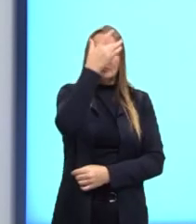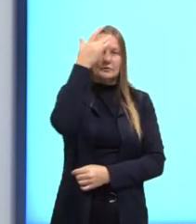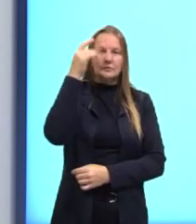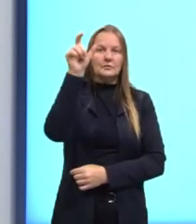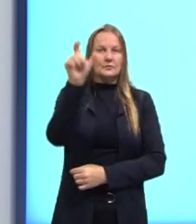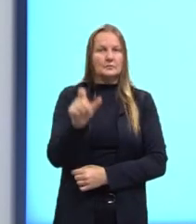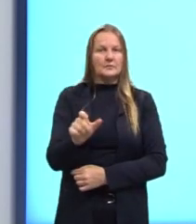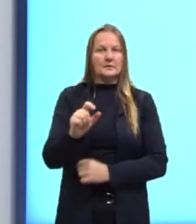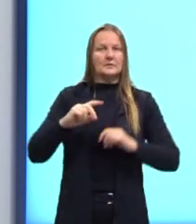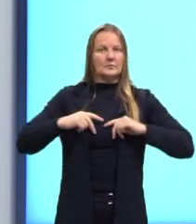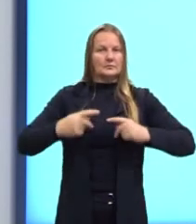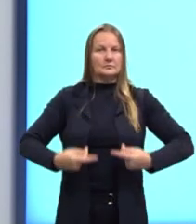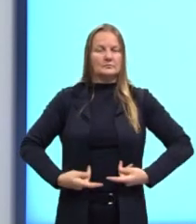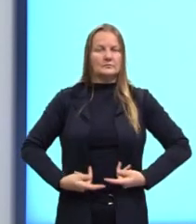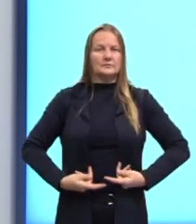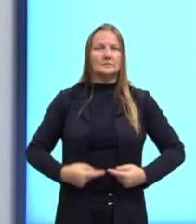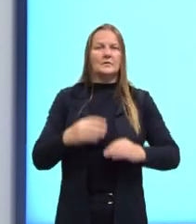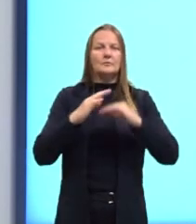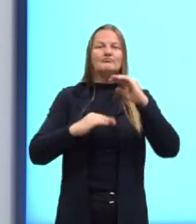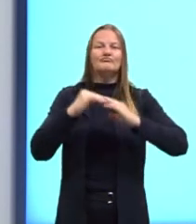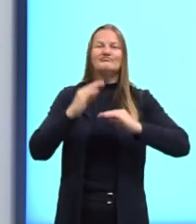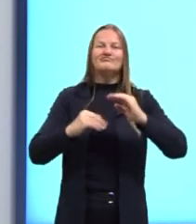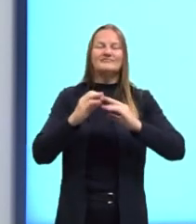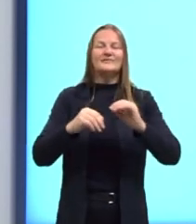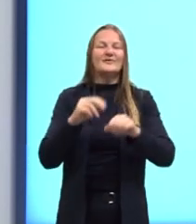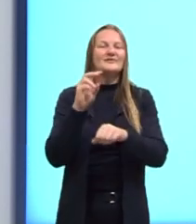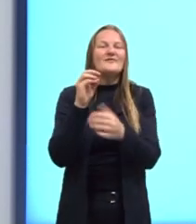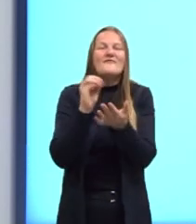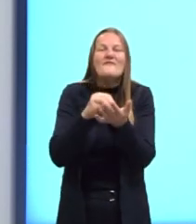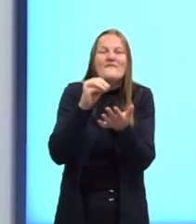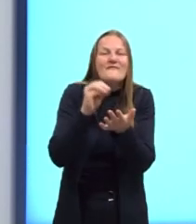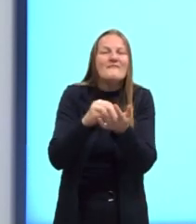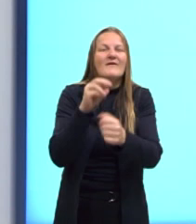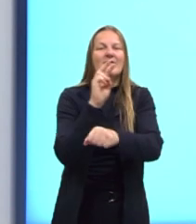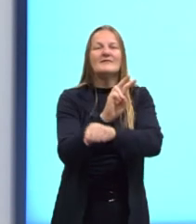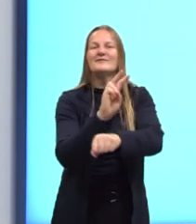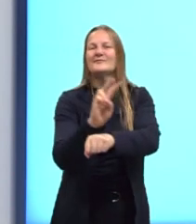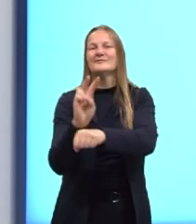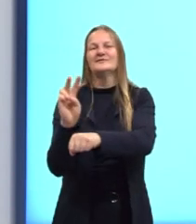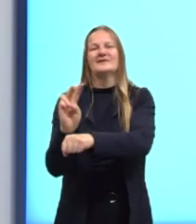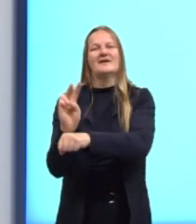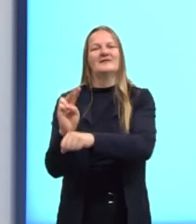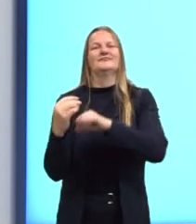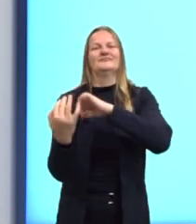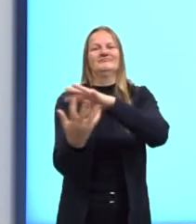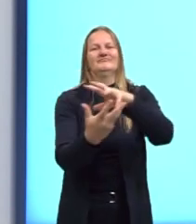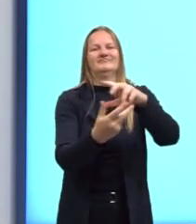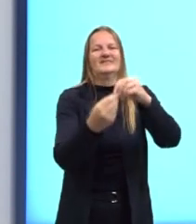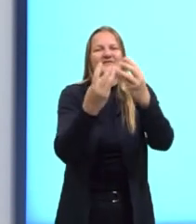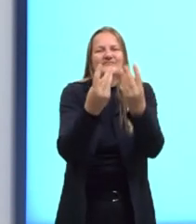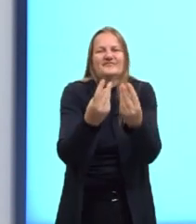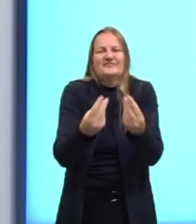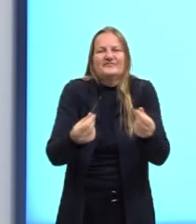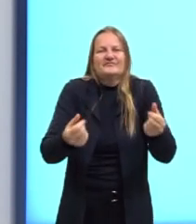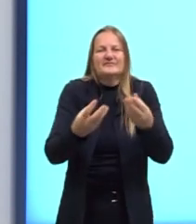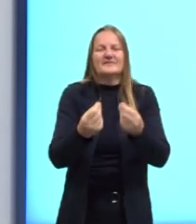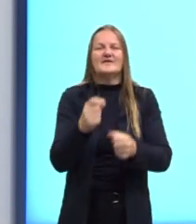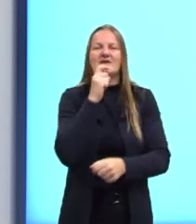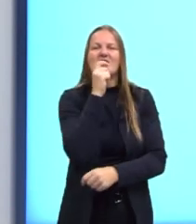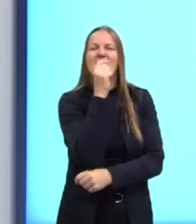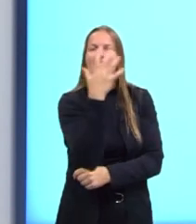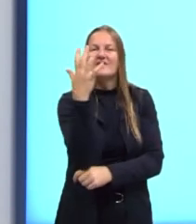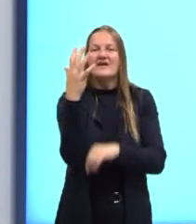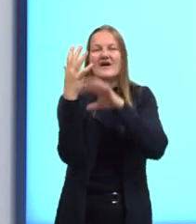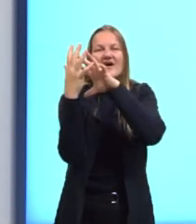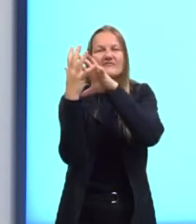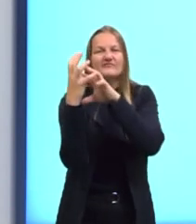de sua ação de degradação da natureza, é um dos principais responsáveis pela diminuição